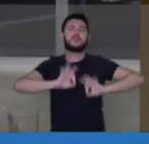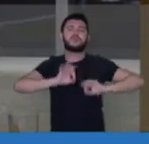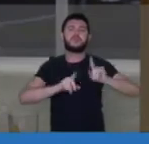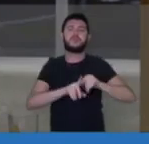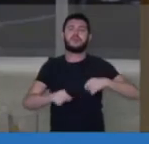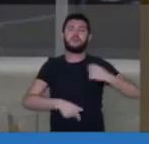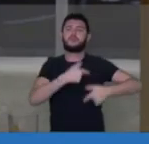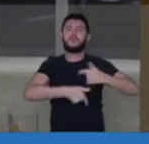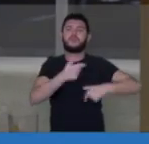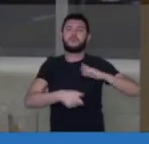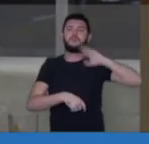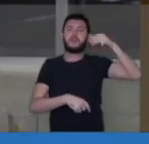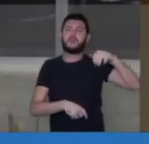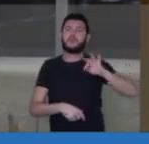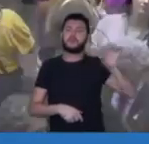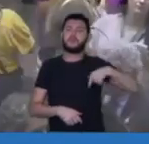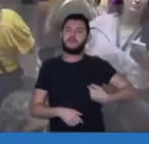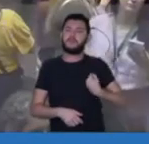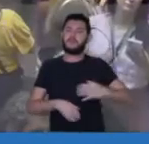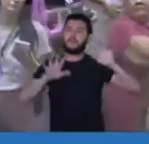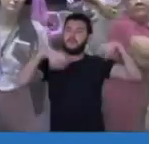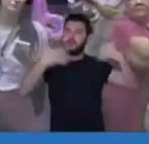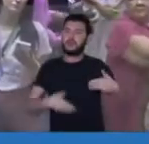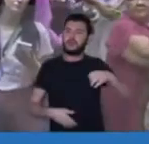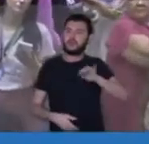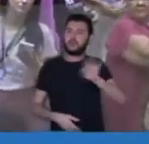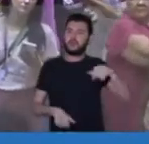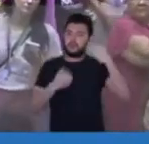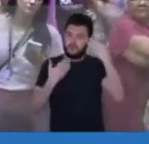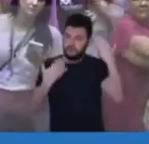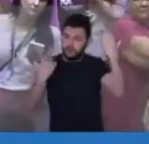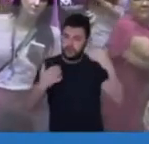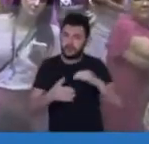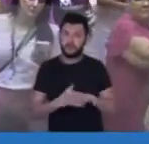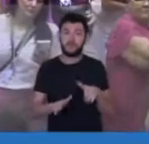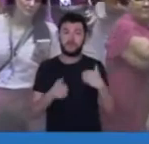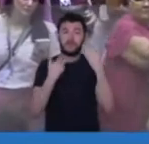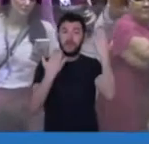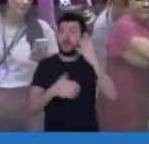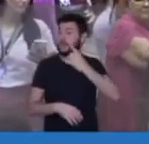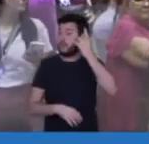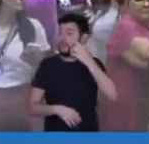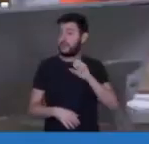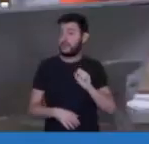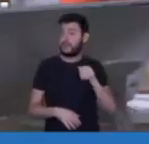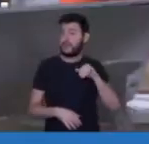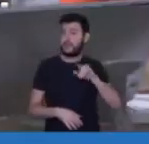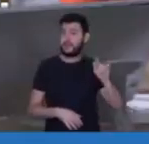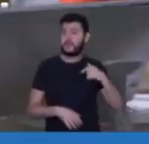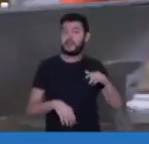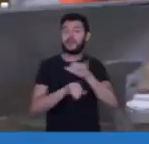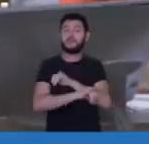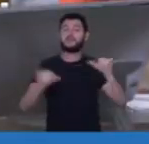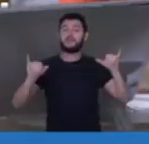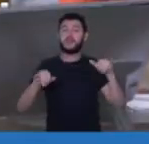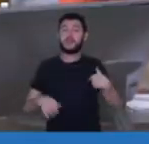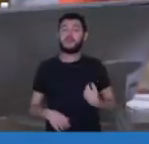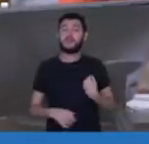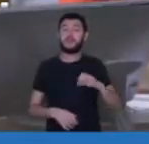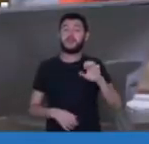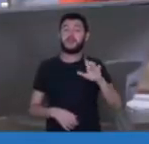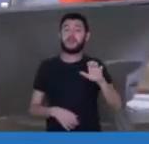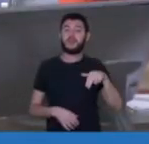do MST. Viva o MST. Obrigada. Obrigada, deputada Sâmia. Quero registrar a presença de Elenira Oliveira Vilela, da